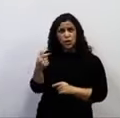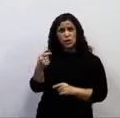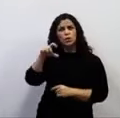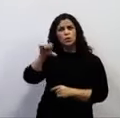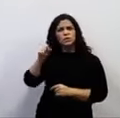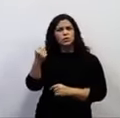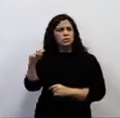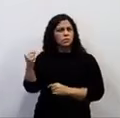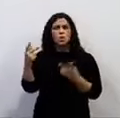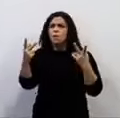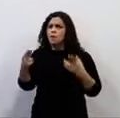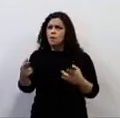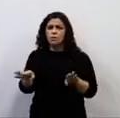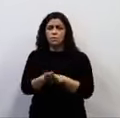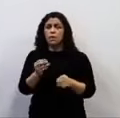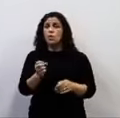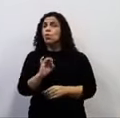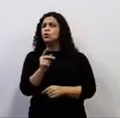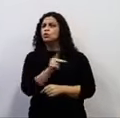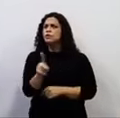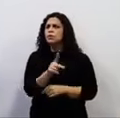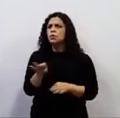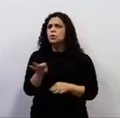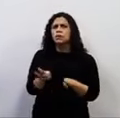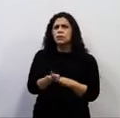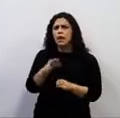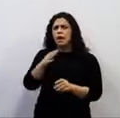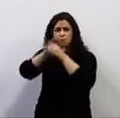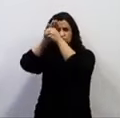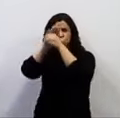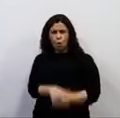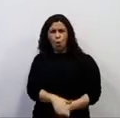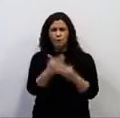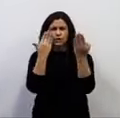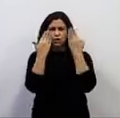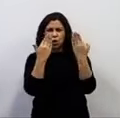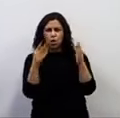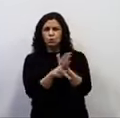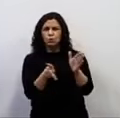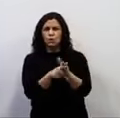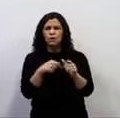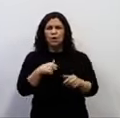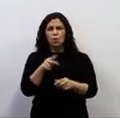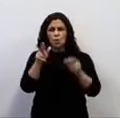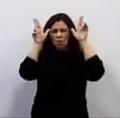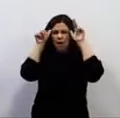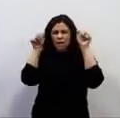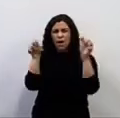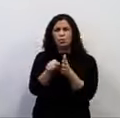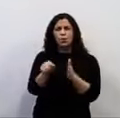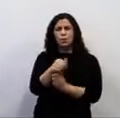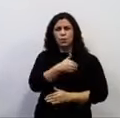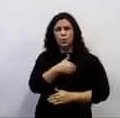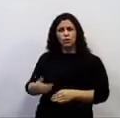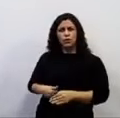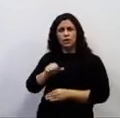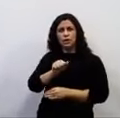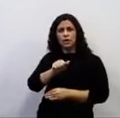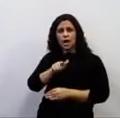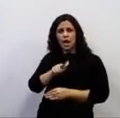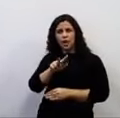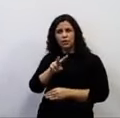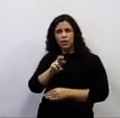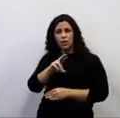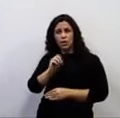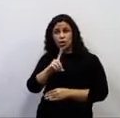quando os professores e educadores sofreram opressão psicológica pela cavalaria do Álvaro Dias. Ou em 2015, quando sofreram